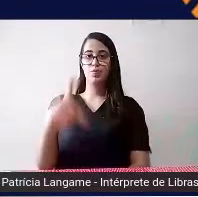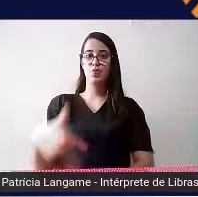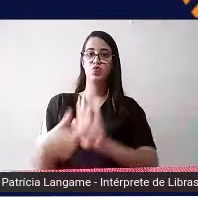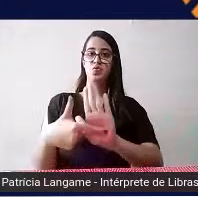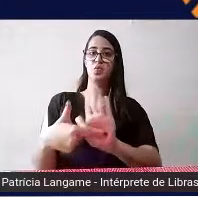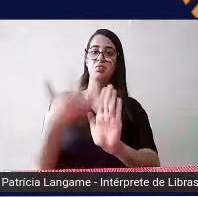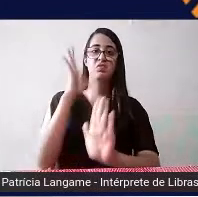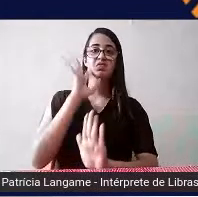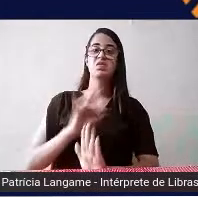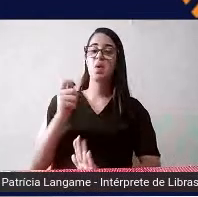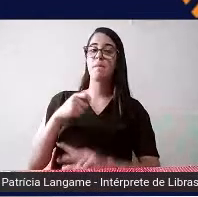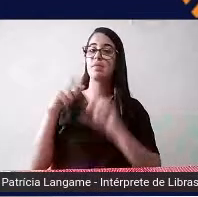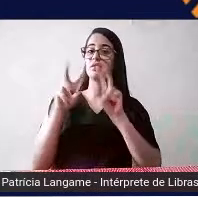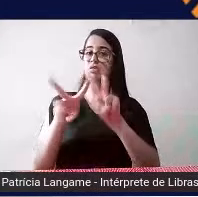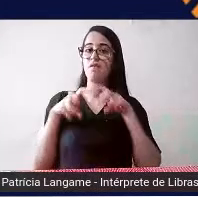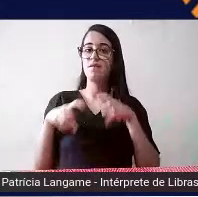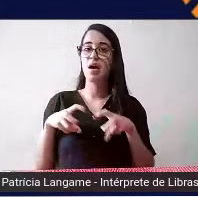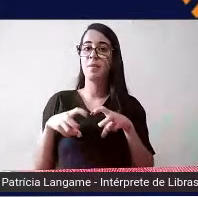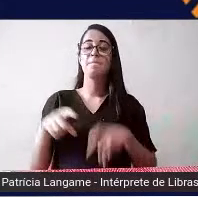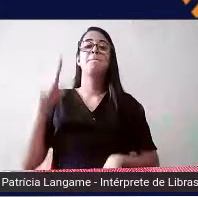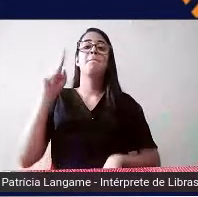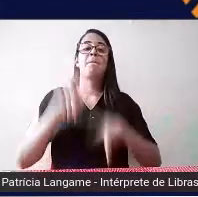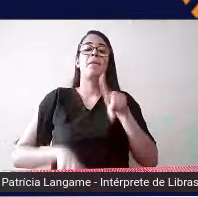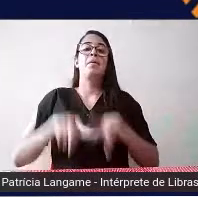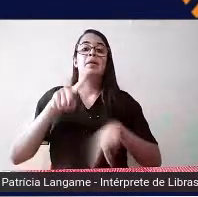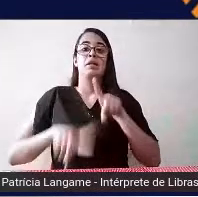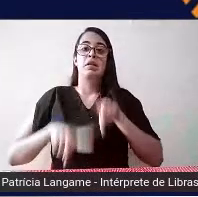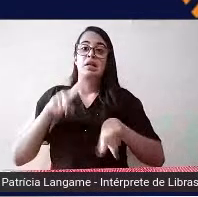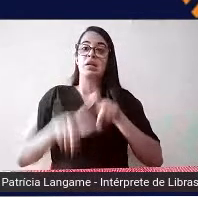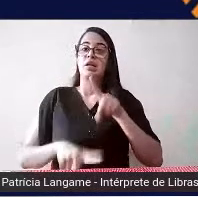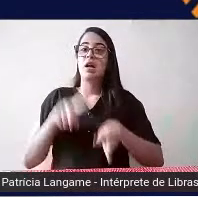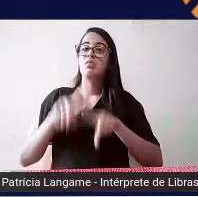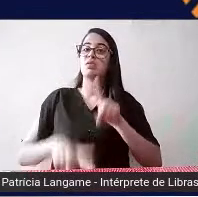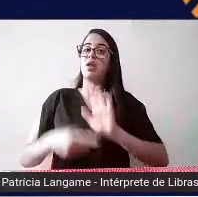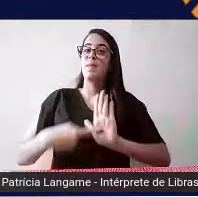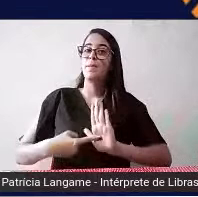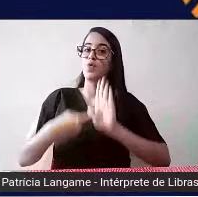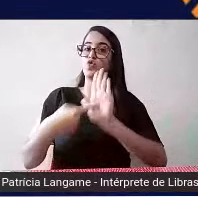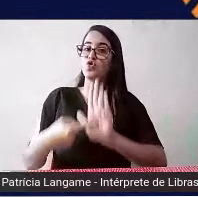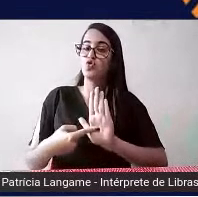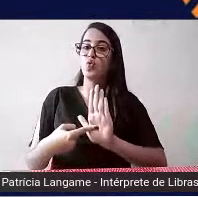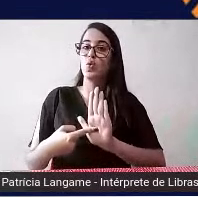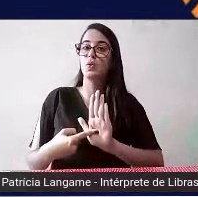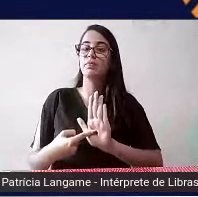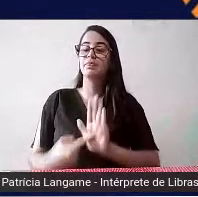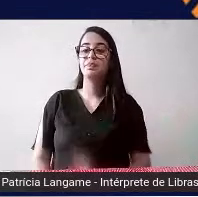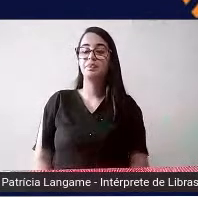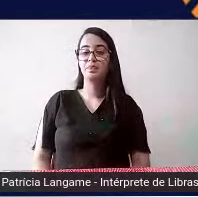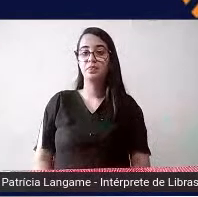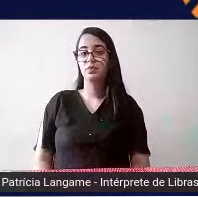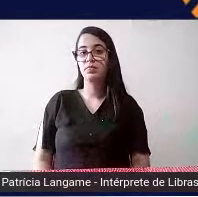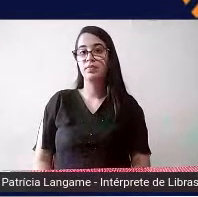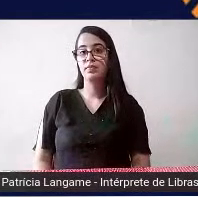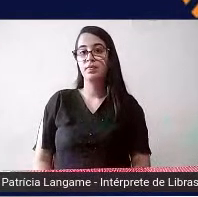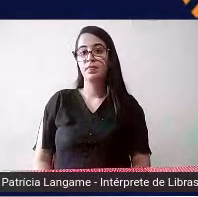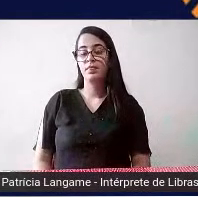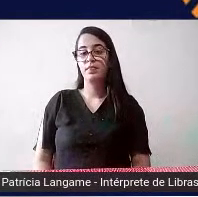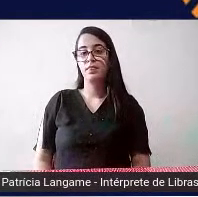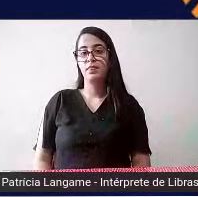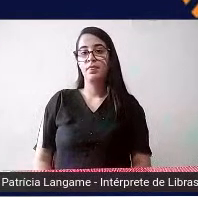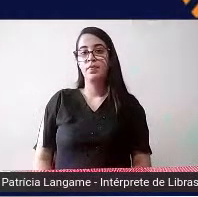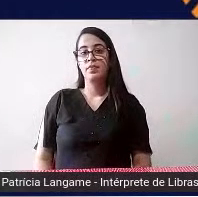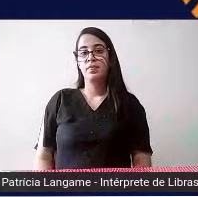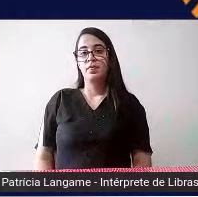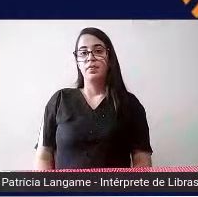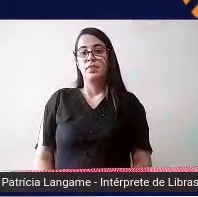sei se vocês observaram os materiais que ela mostrou né as questões que ela colocou são questões